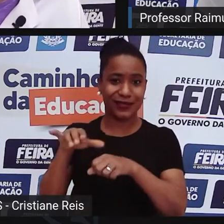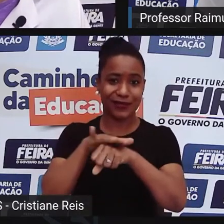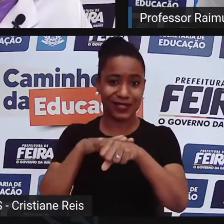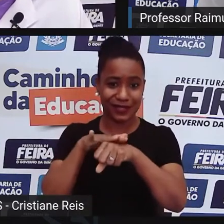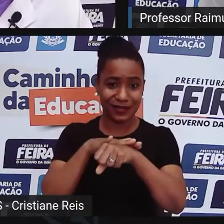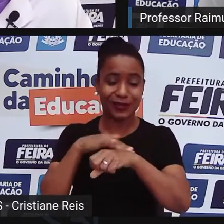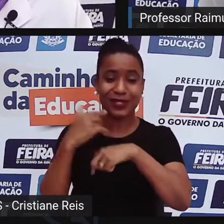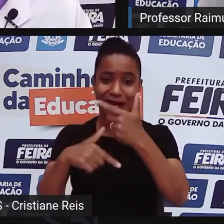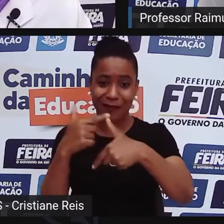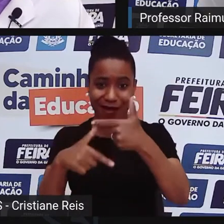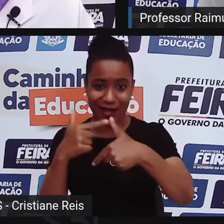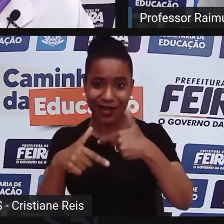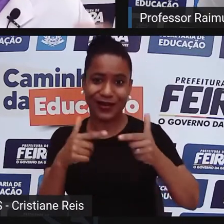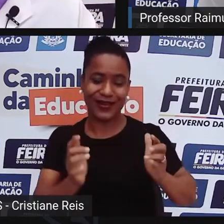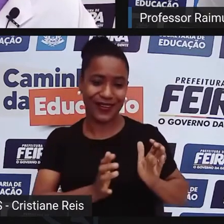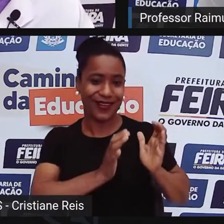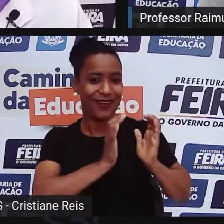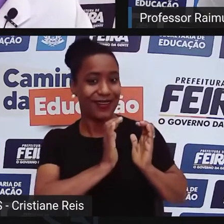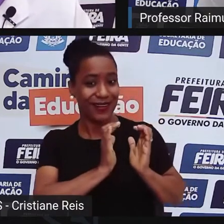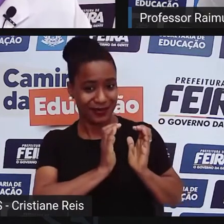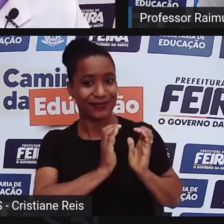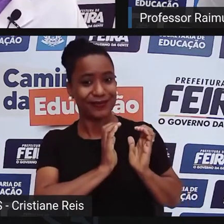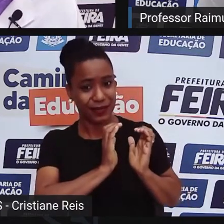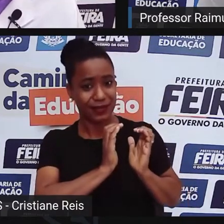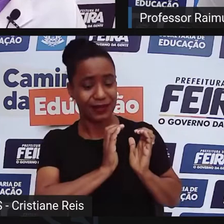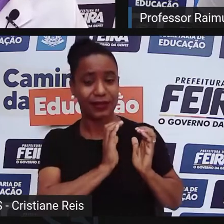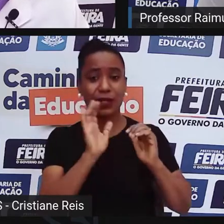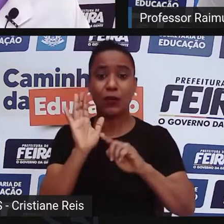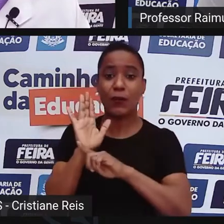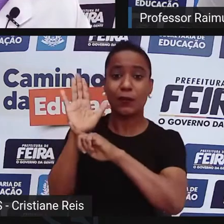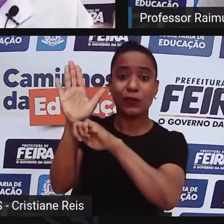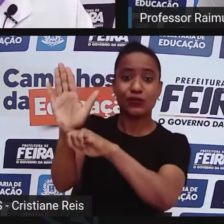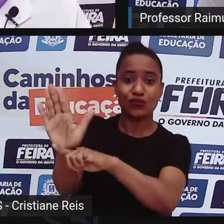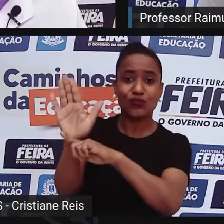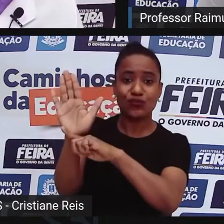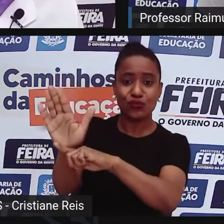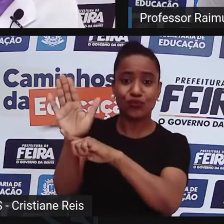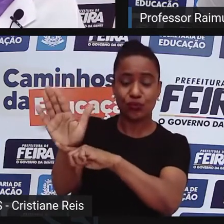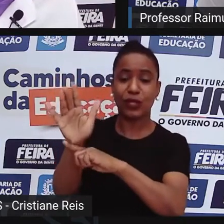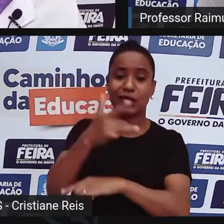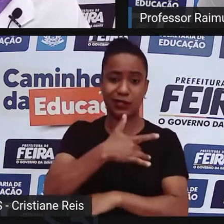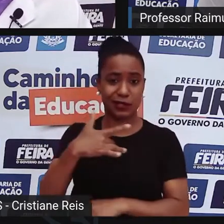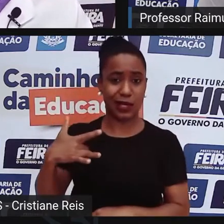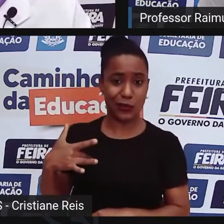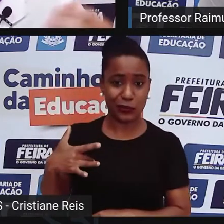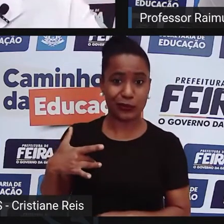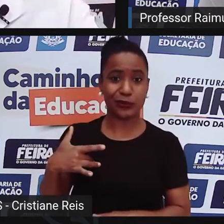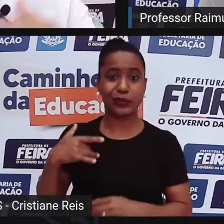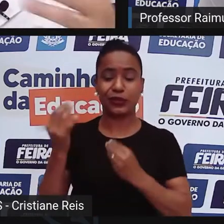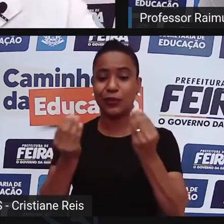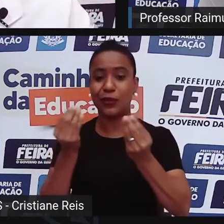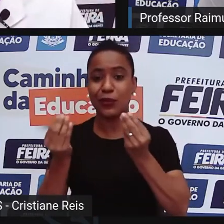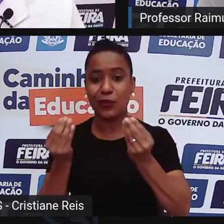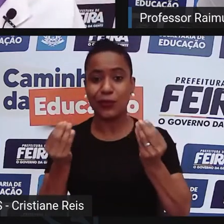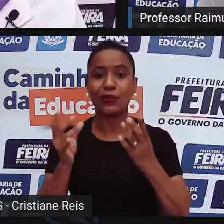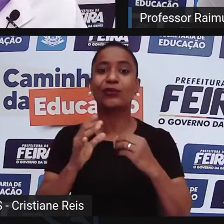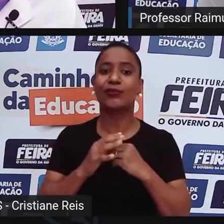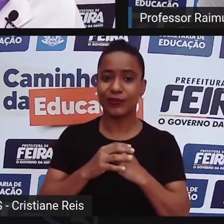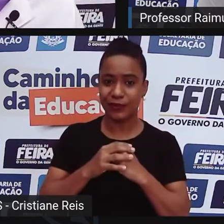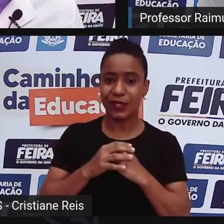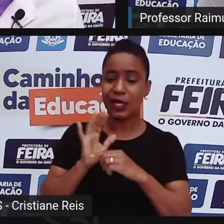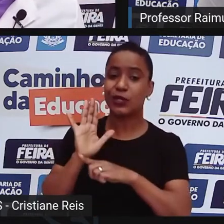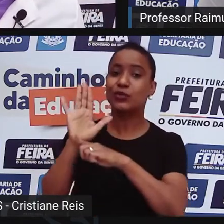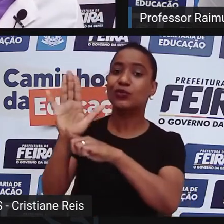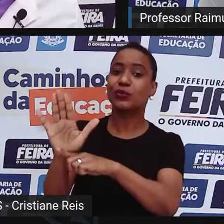também, então, quais são os benefícios, quais são os possíveis usos da capoeira com alguma intenção?